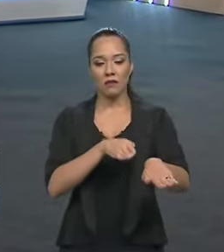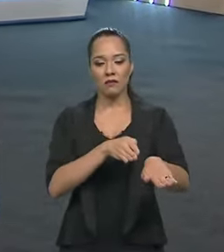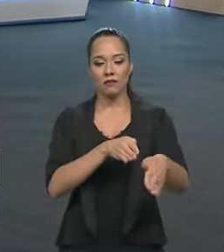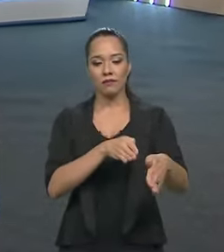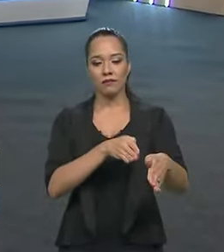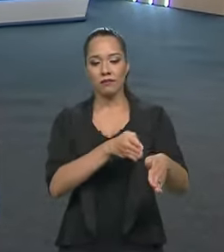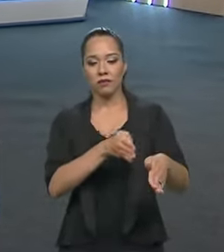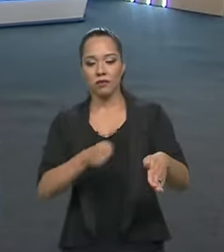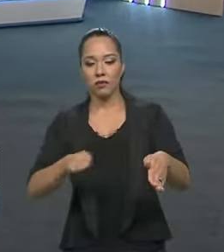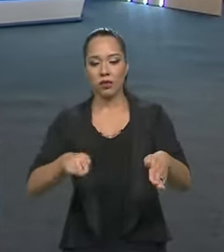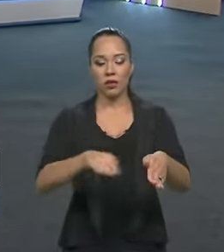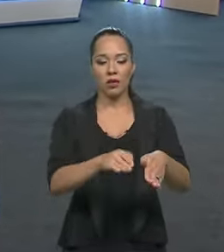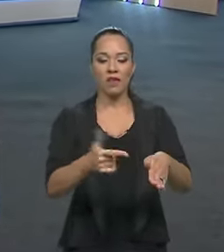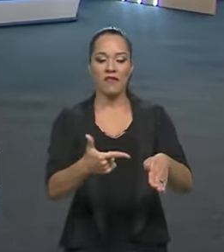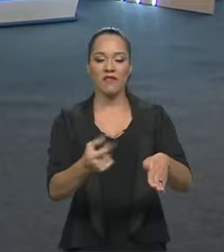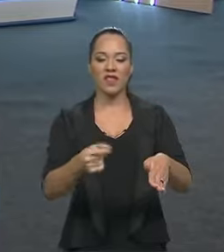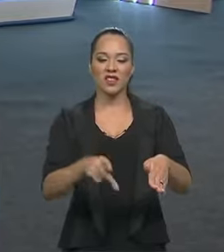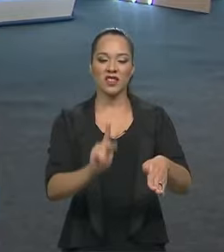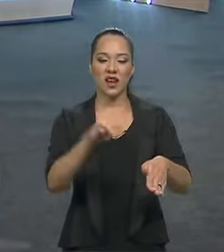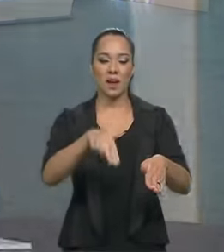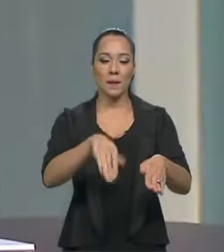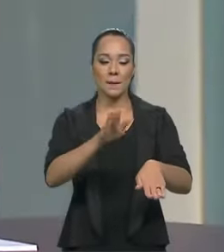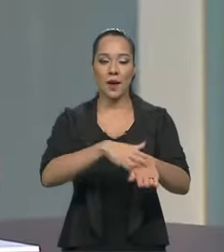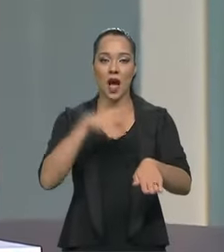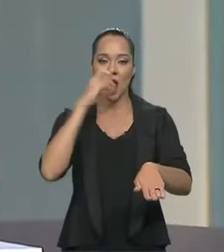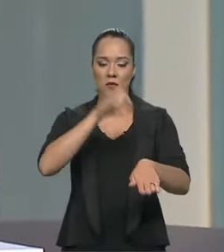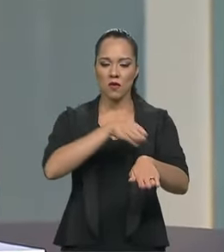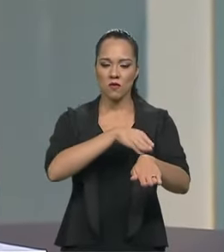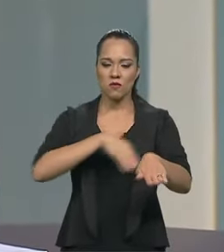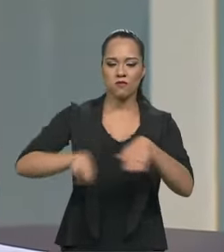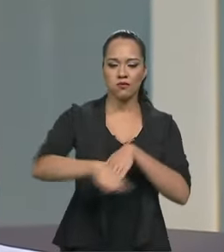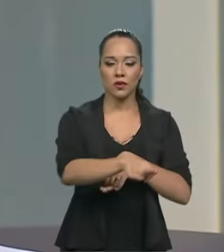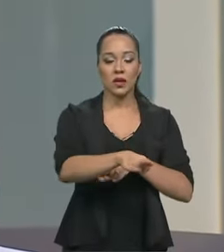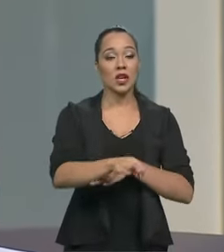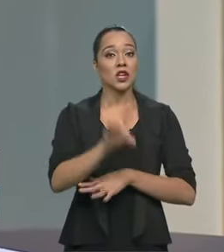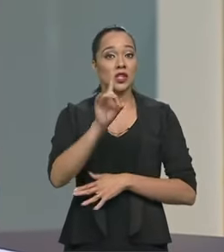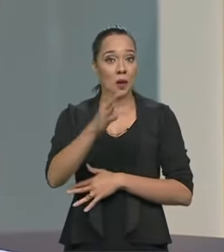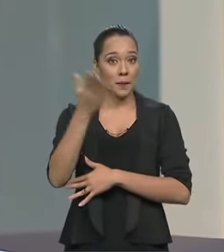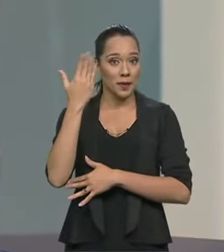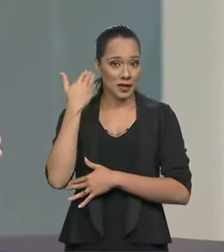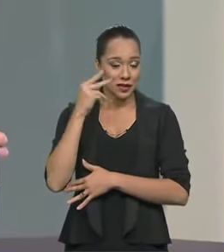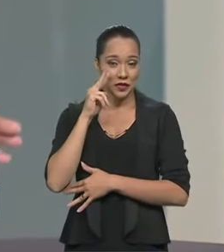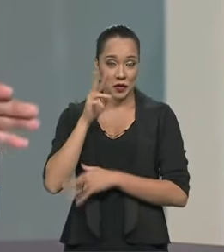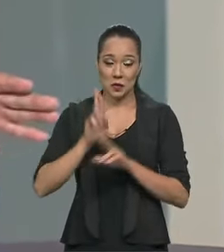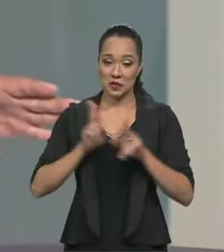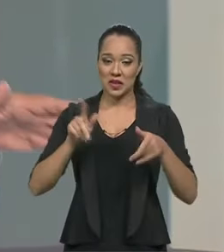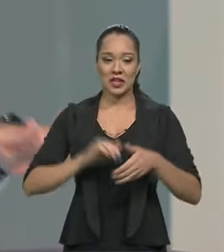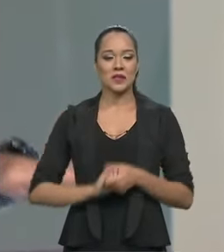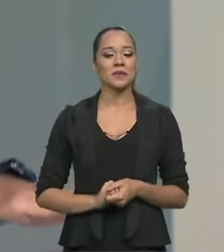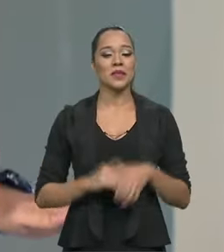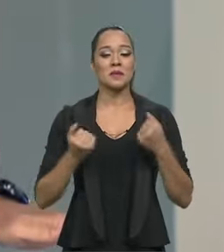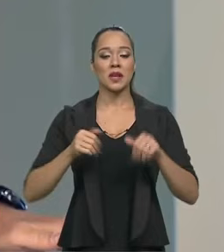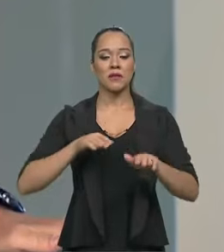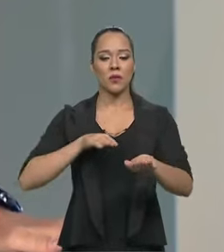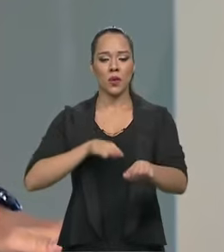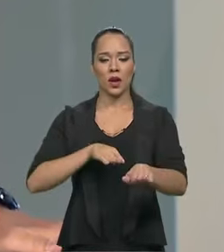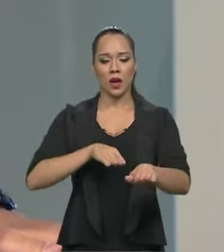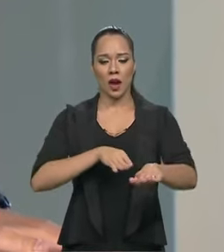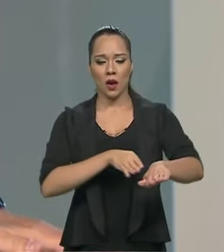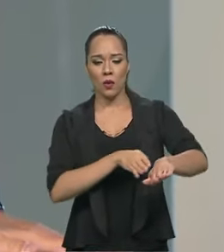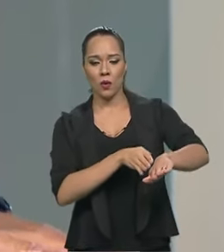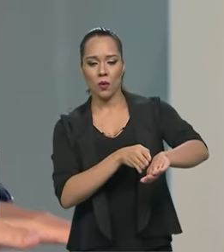e eles passam a 20 km por hora mais rápido. Na nossa época, para você ver como era diferente, você tinha que entrar na